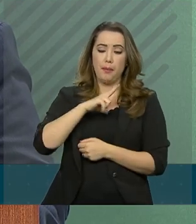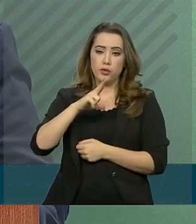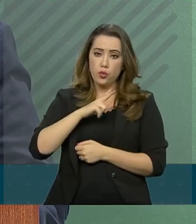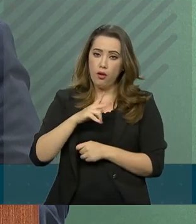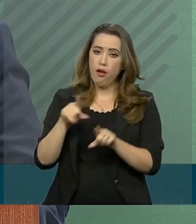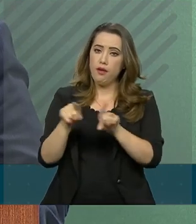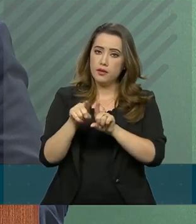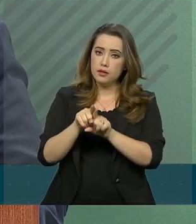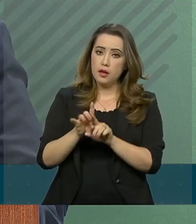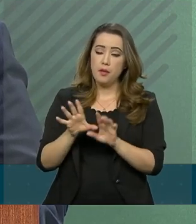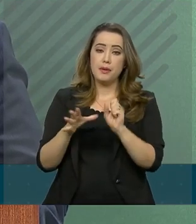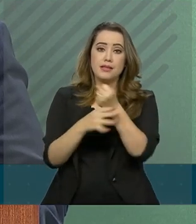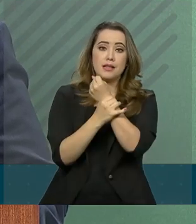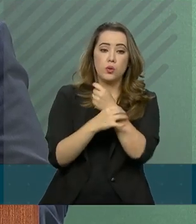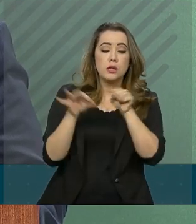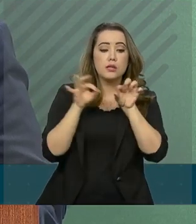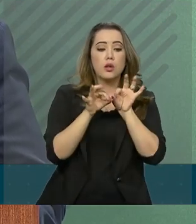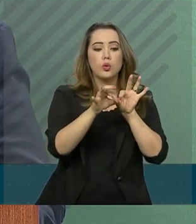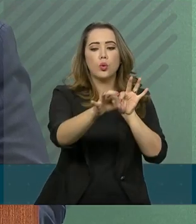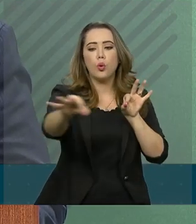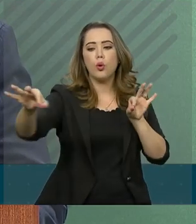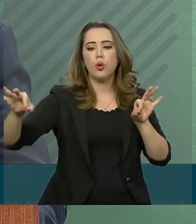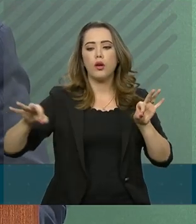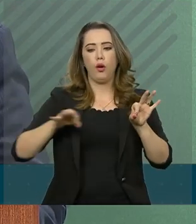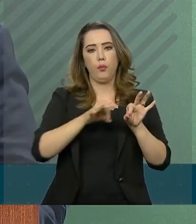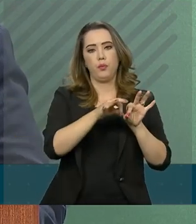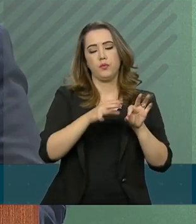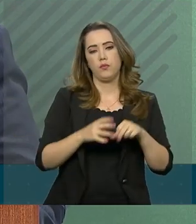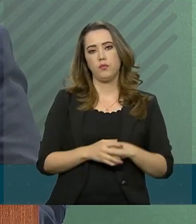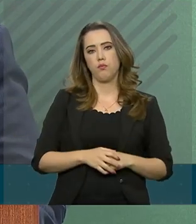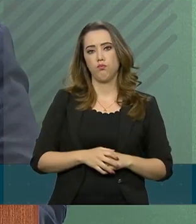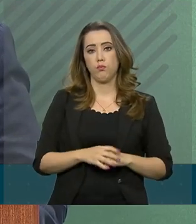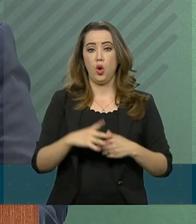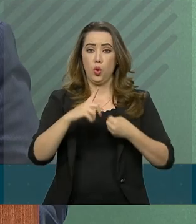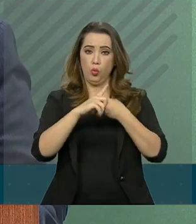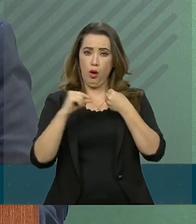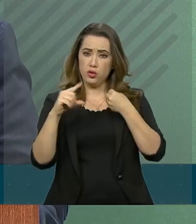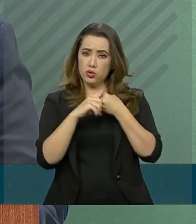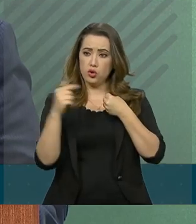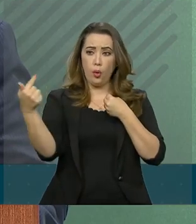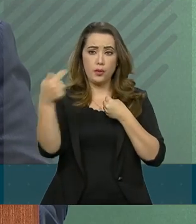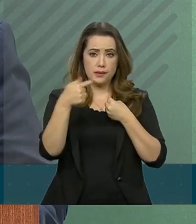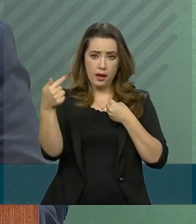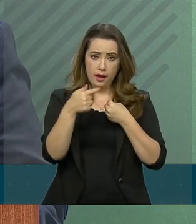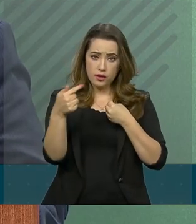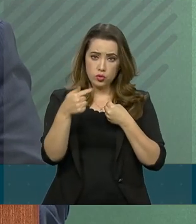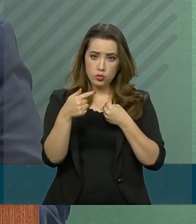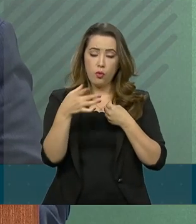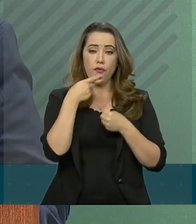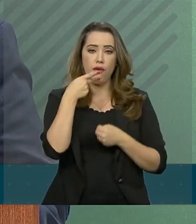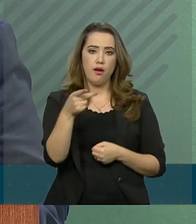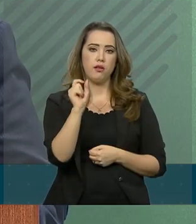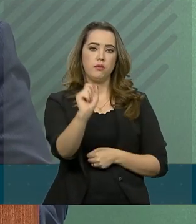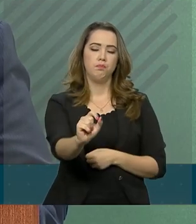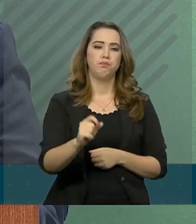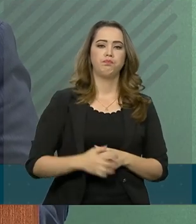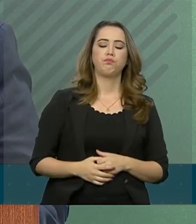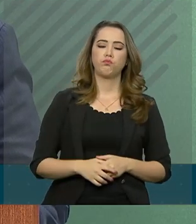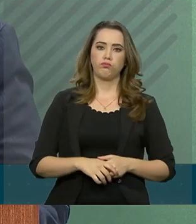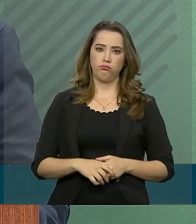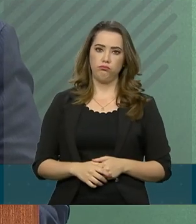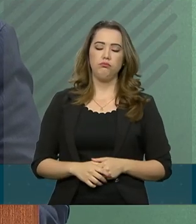segurança de área. No artigo 7º, o decreto cita que, para o